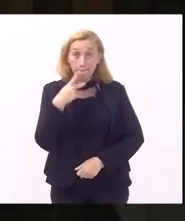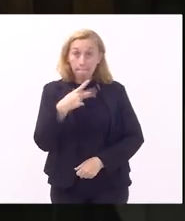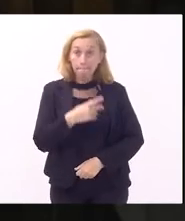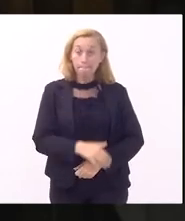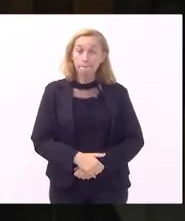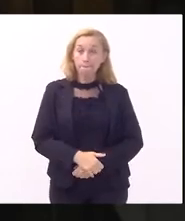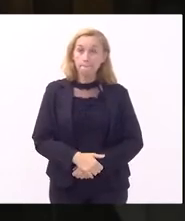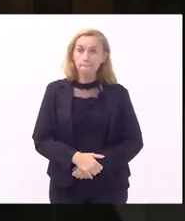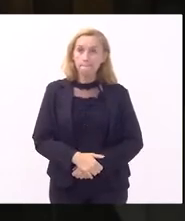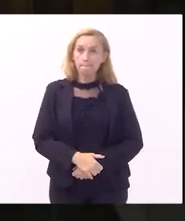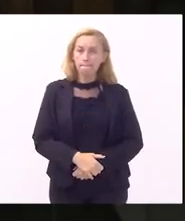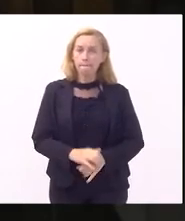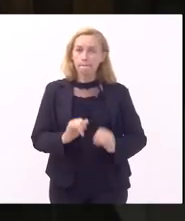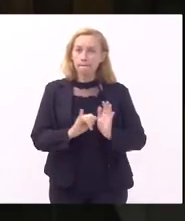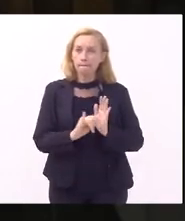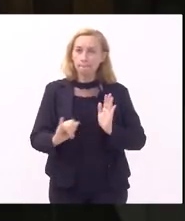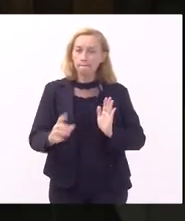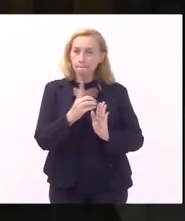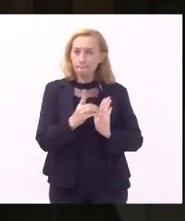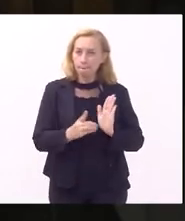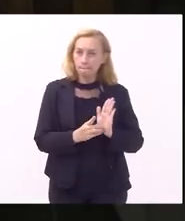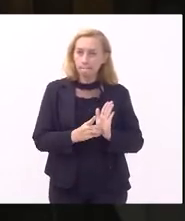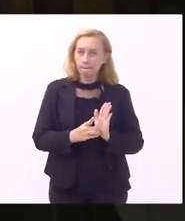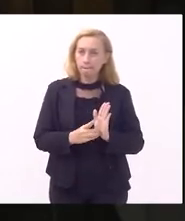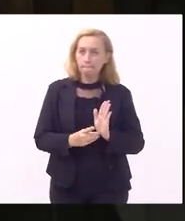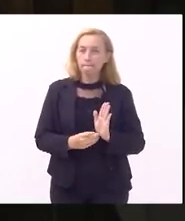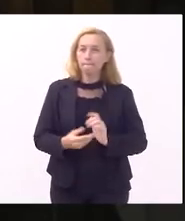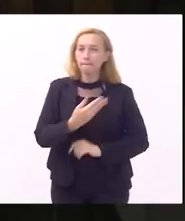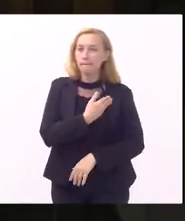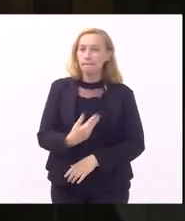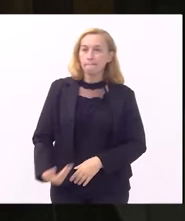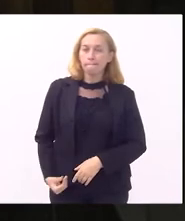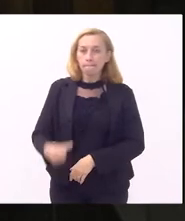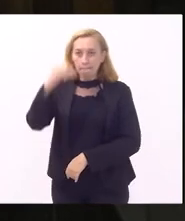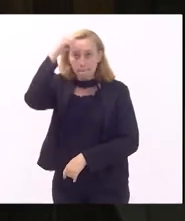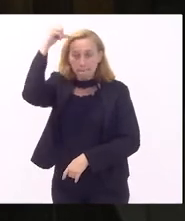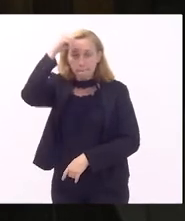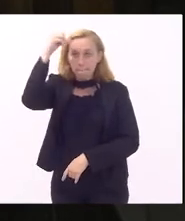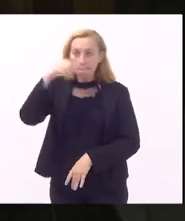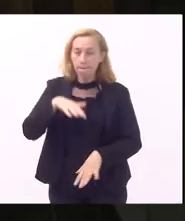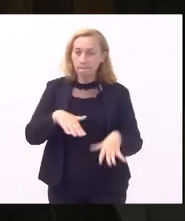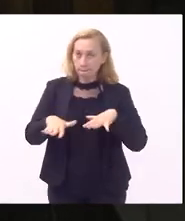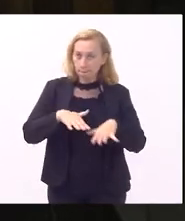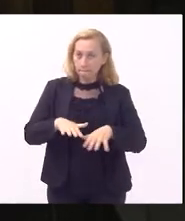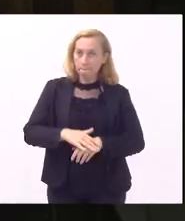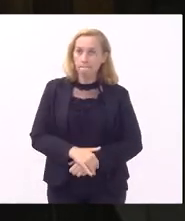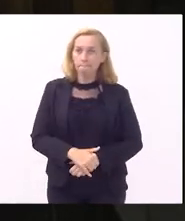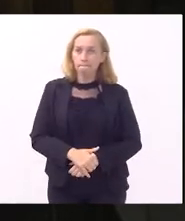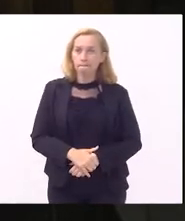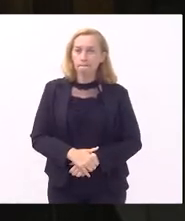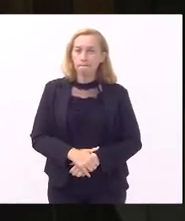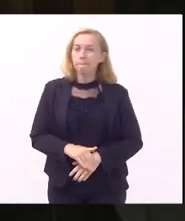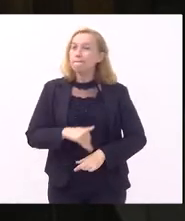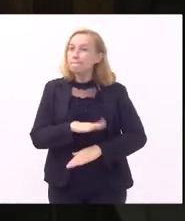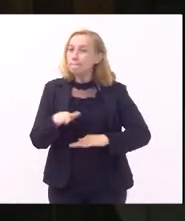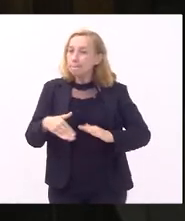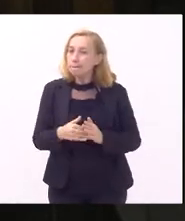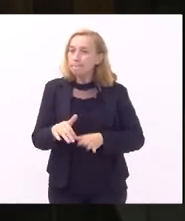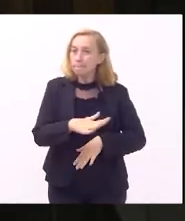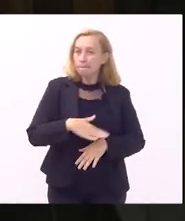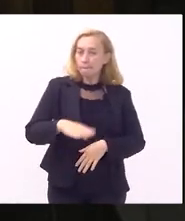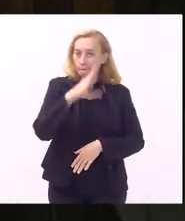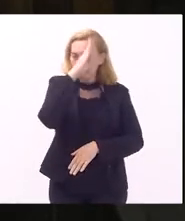a publicação desse decreto pelo governo Cláudio Castro mobilizou muito toda a comunidade